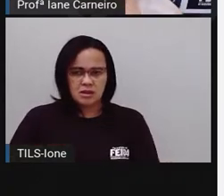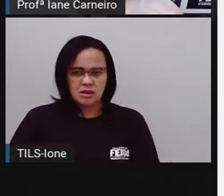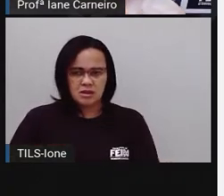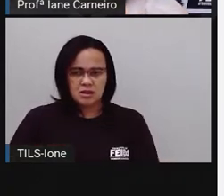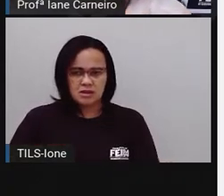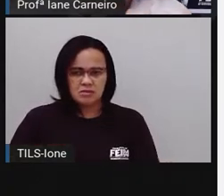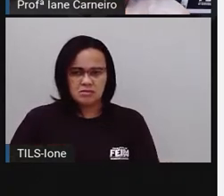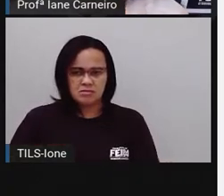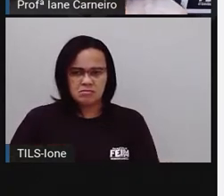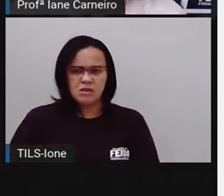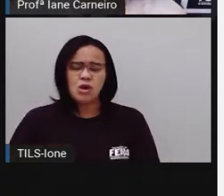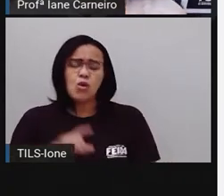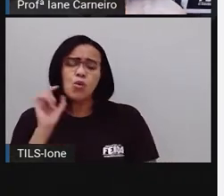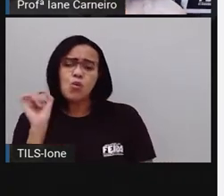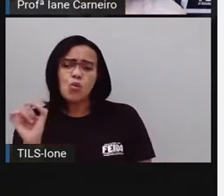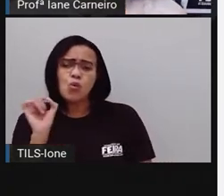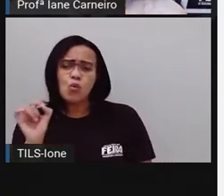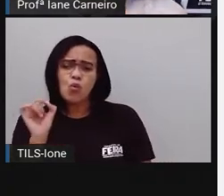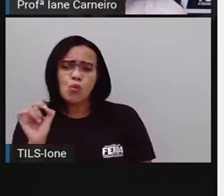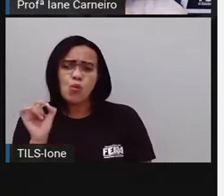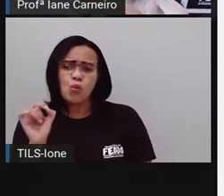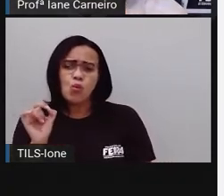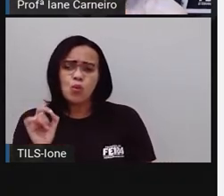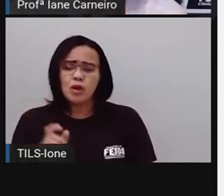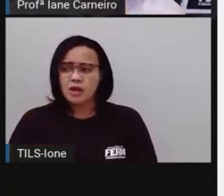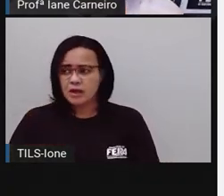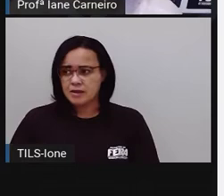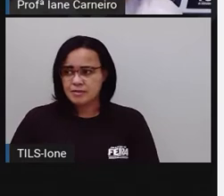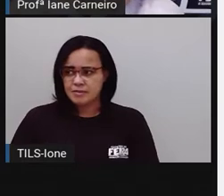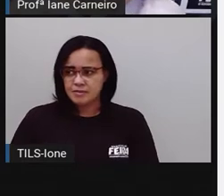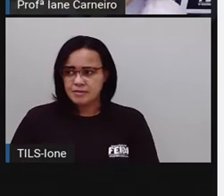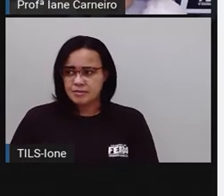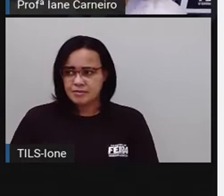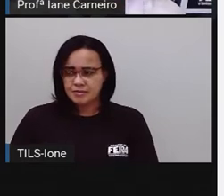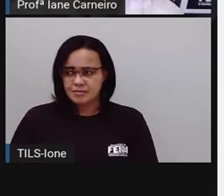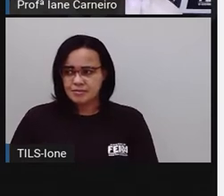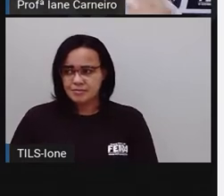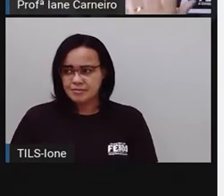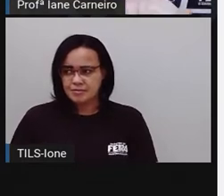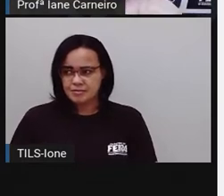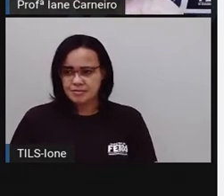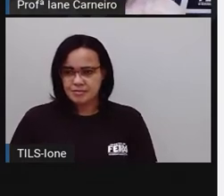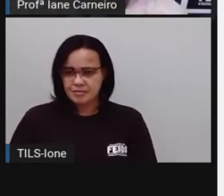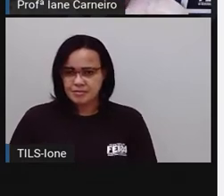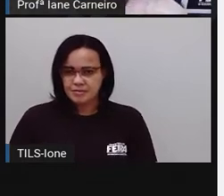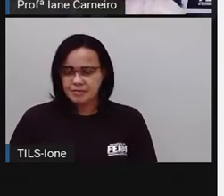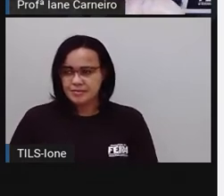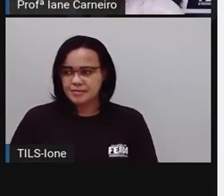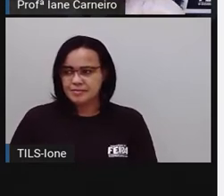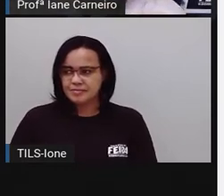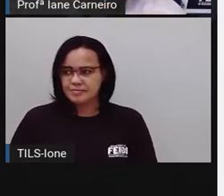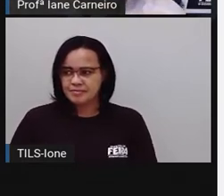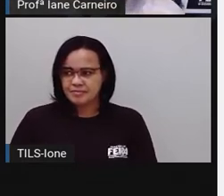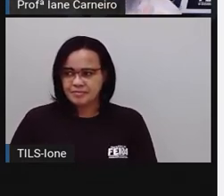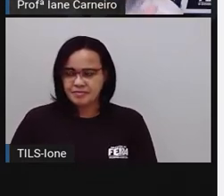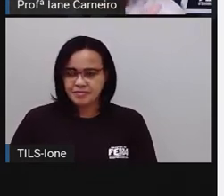perceberam que essa parte aqui do texto, ó... Ela vem repetindo o tempo todo, né? Justamente porque é uma característica